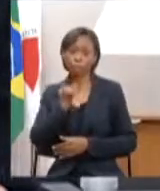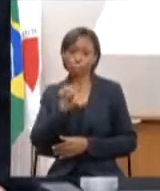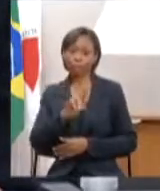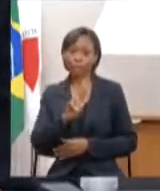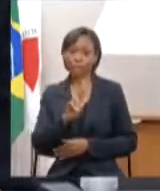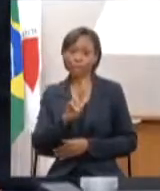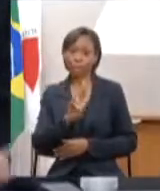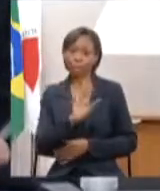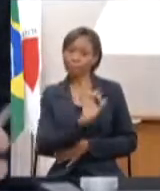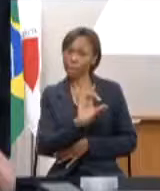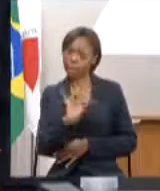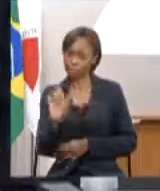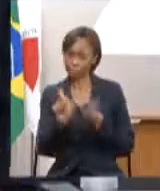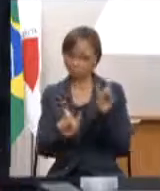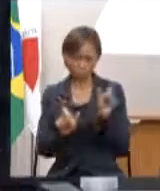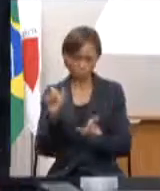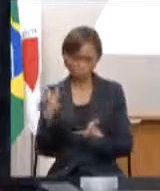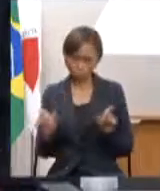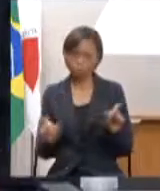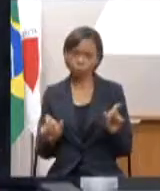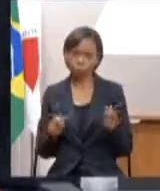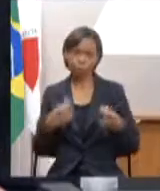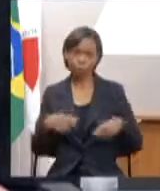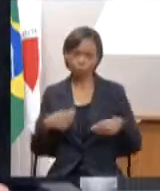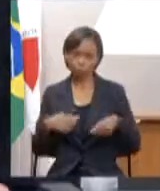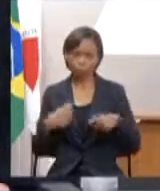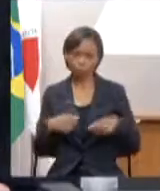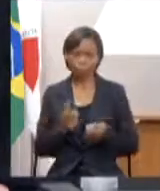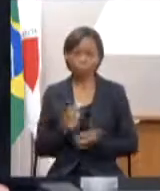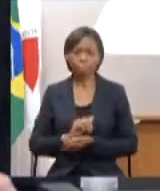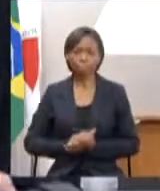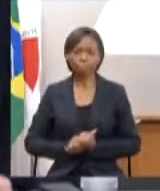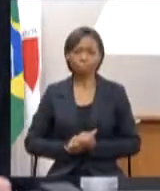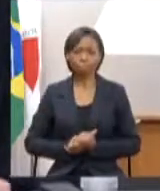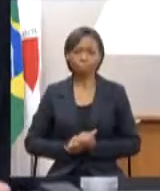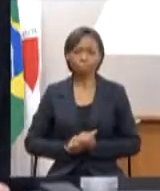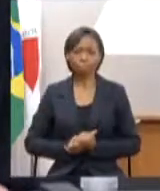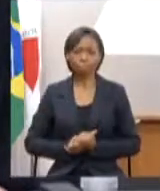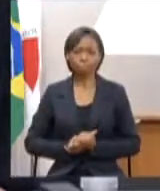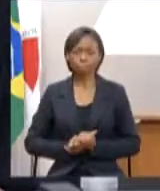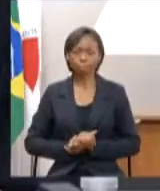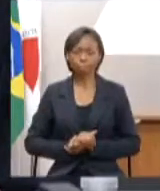para as pessoas que se qualificaram e